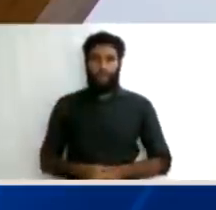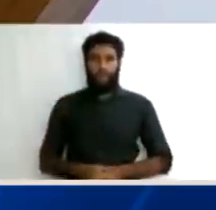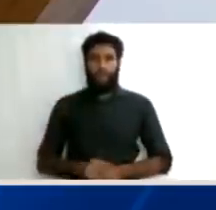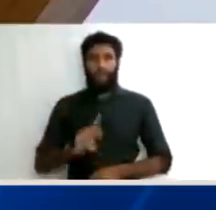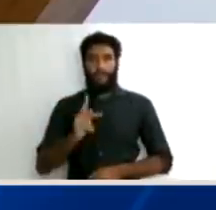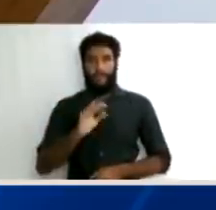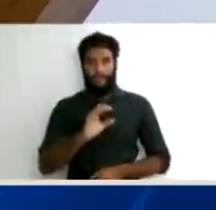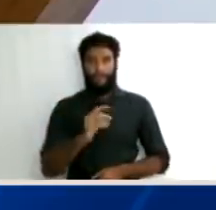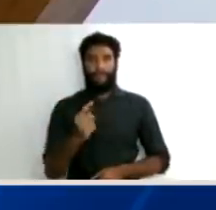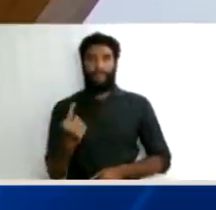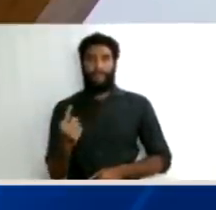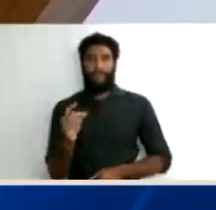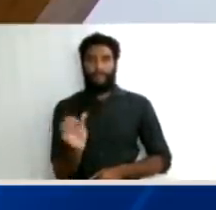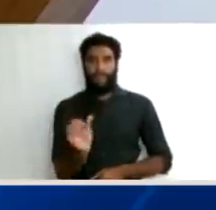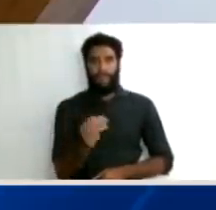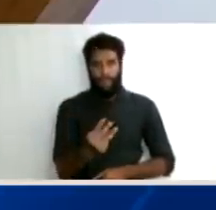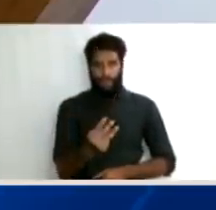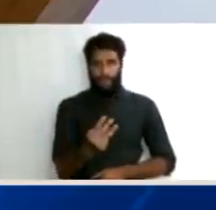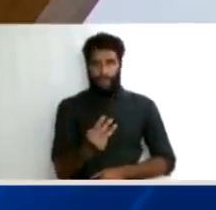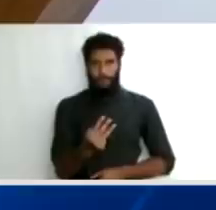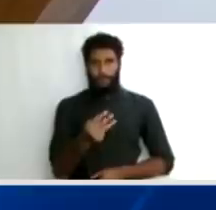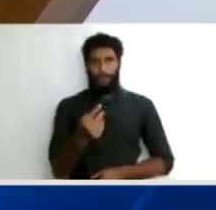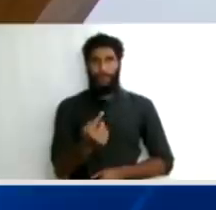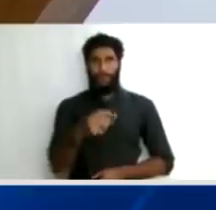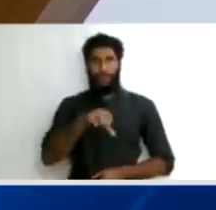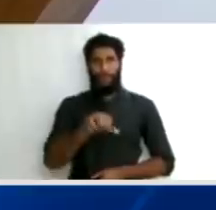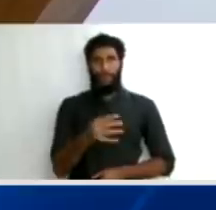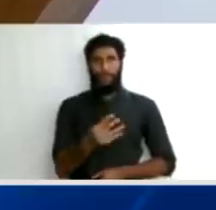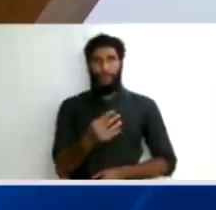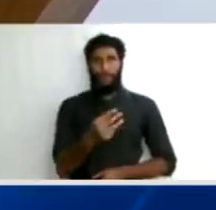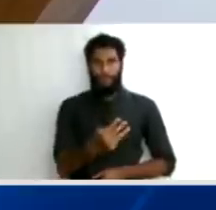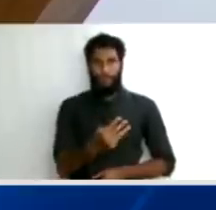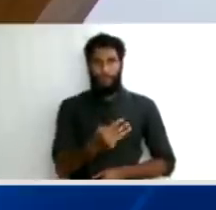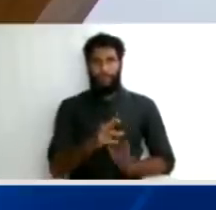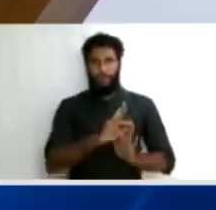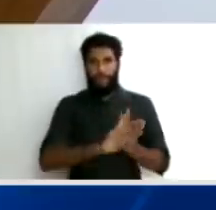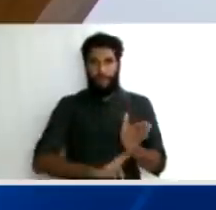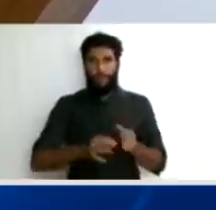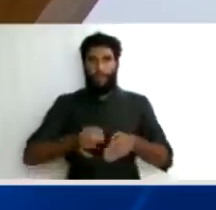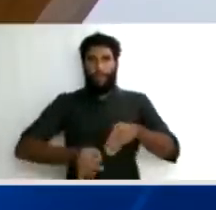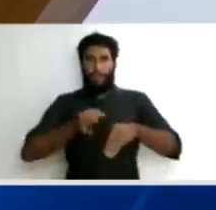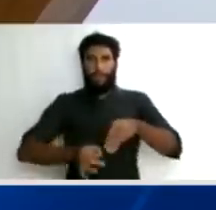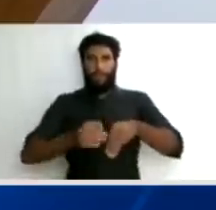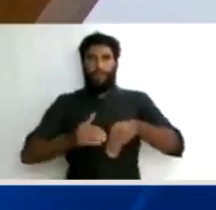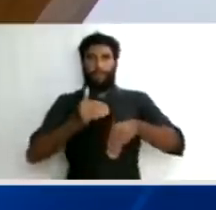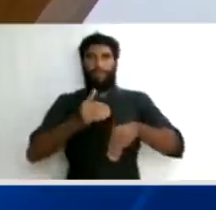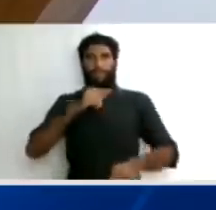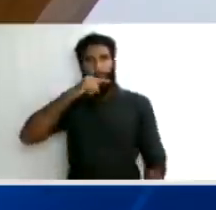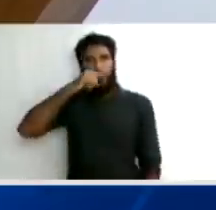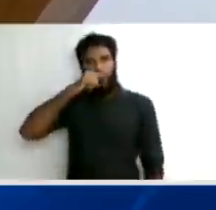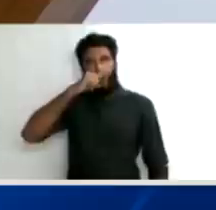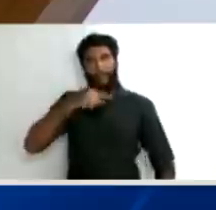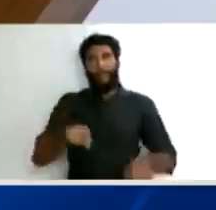Nos demais casos, deverá ser produzida a prova de que ele também era suspeito. Então, isso vai ter que ser